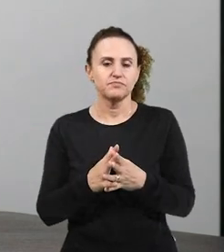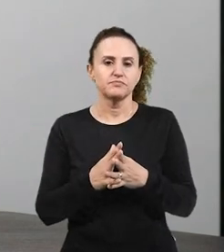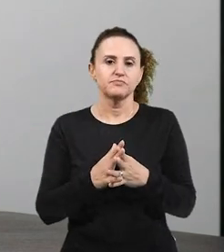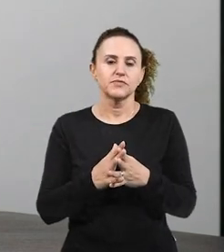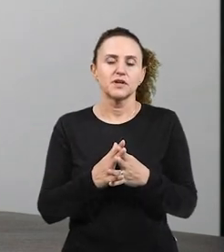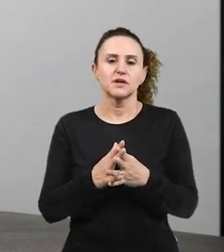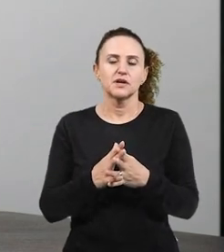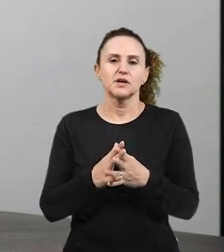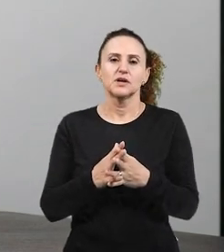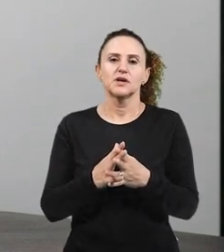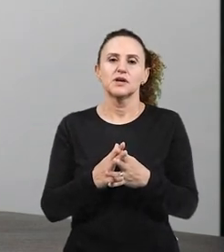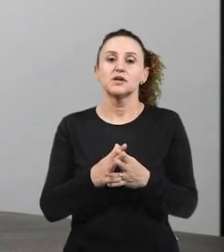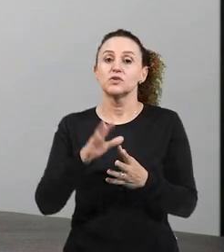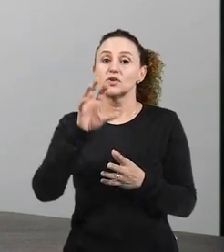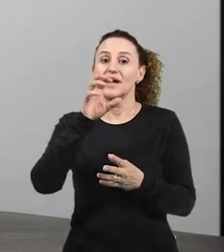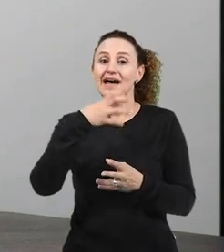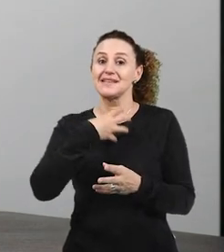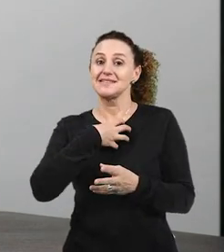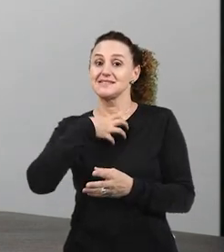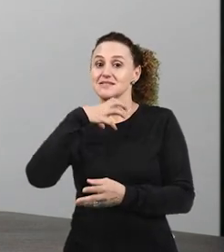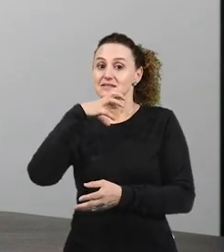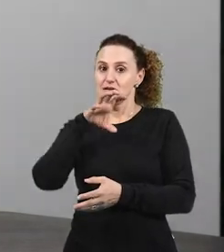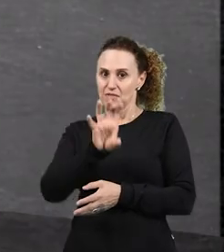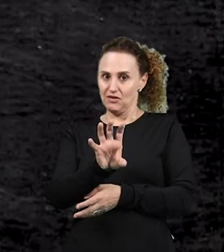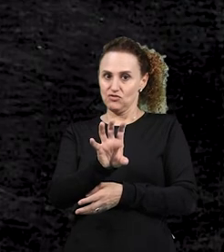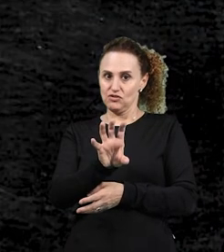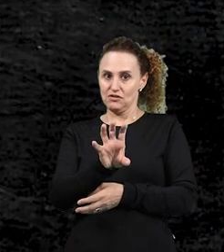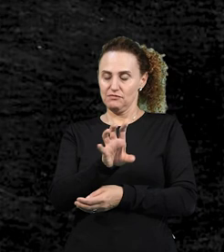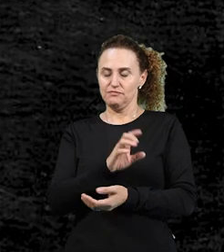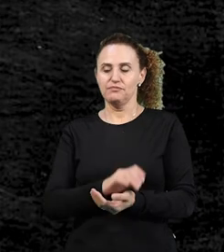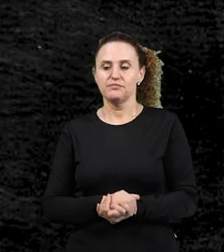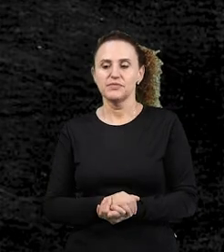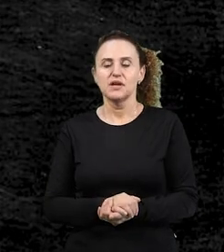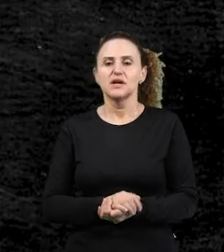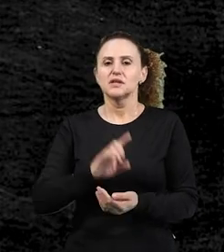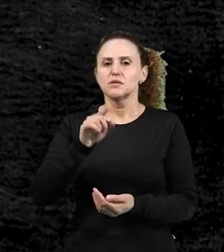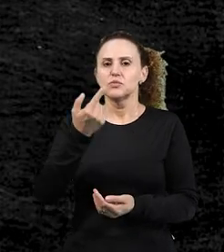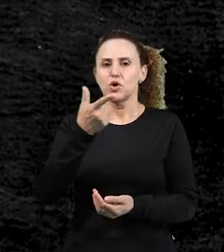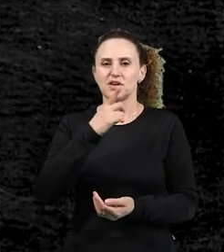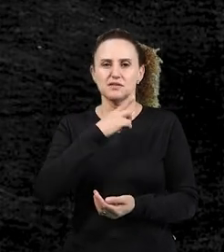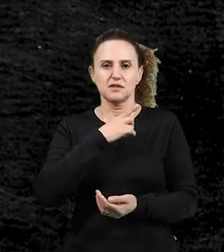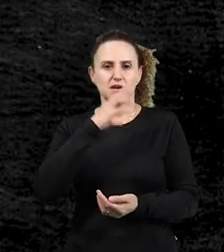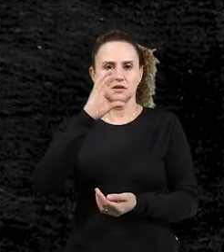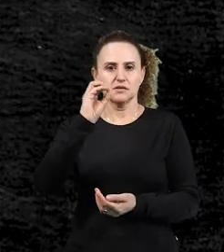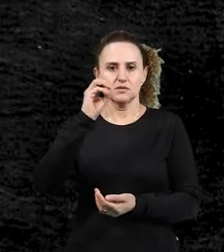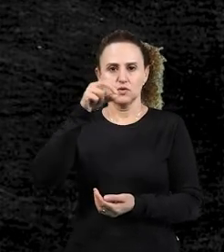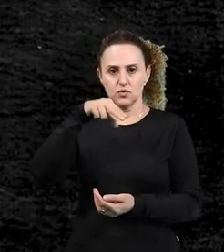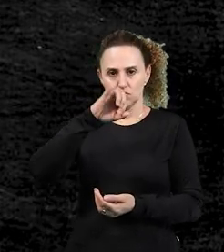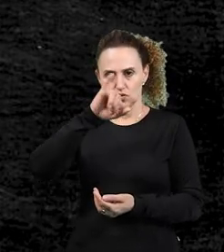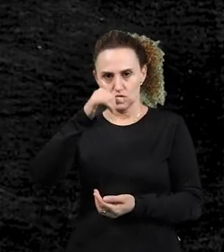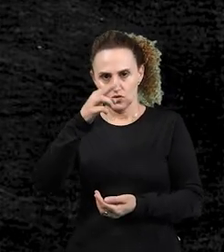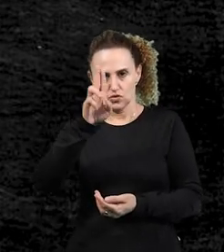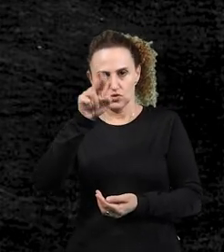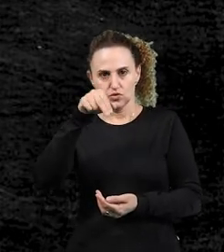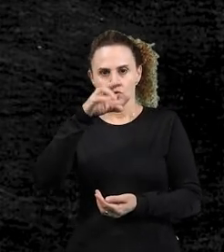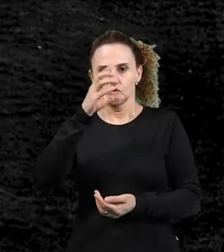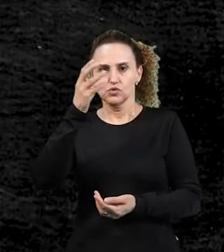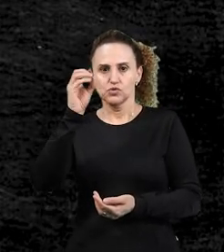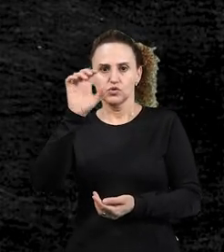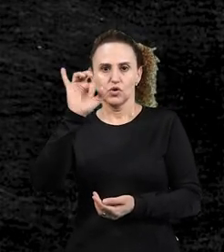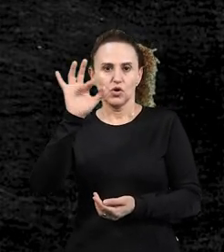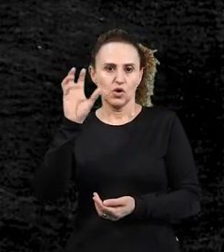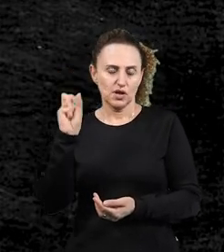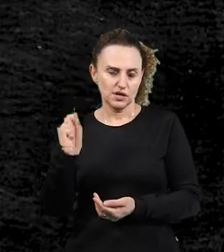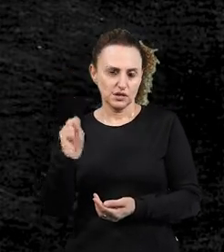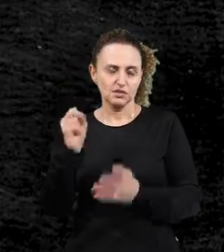isso é o aspecto semântico. E aqui, vocês têm as conjunções, que a gente viu também, as conjunções, nos